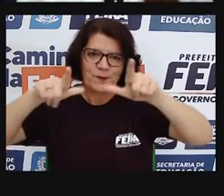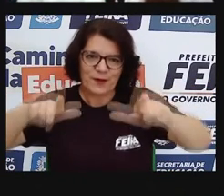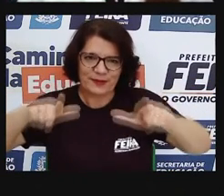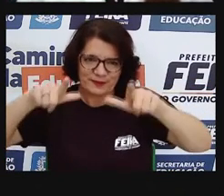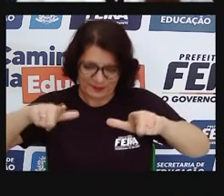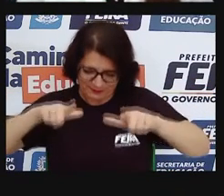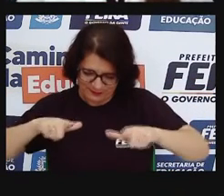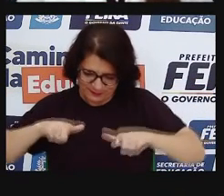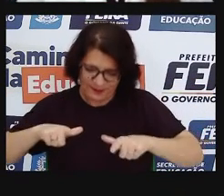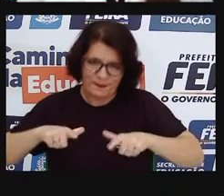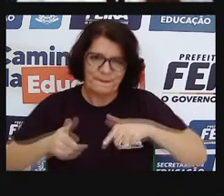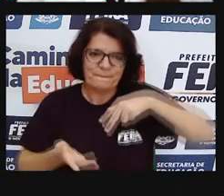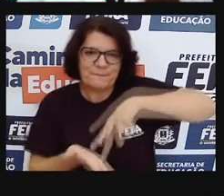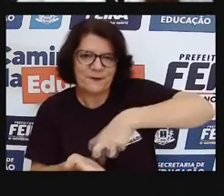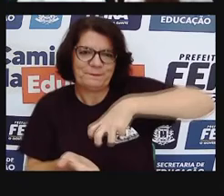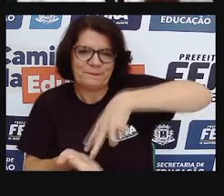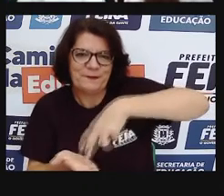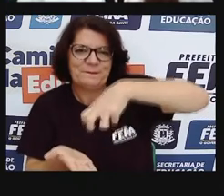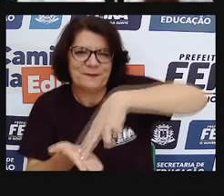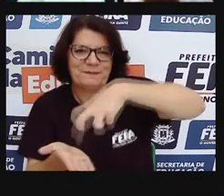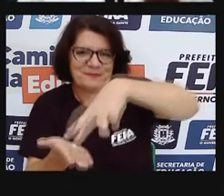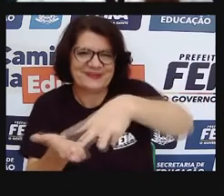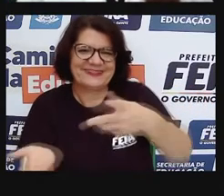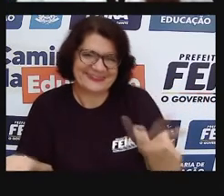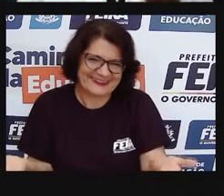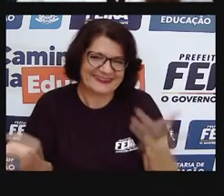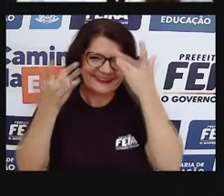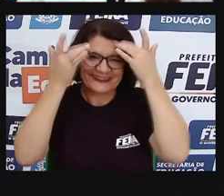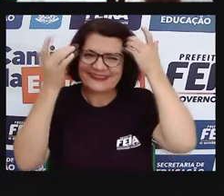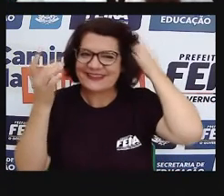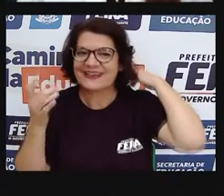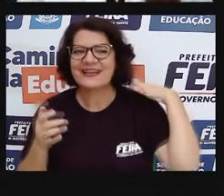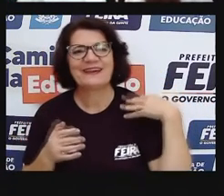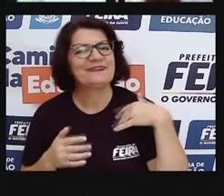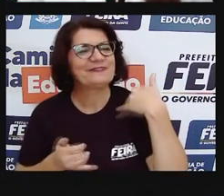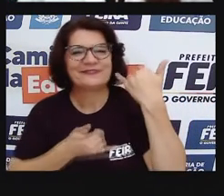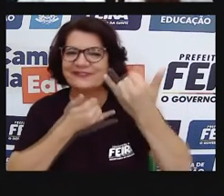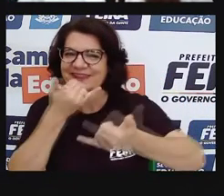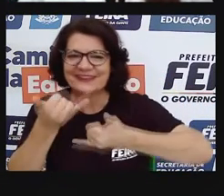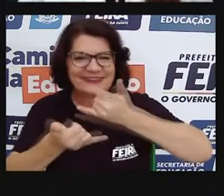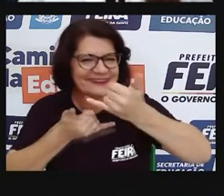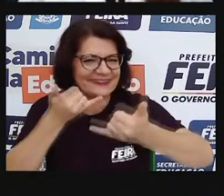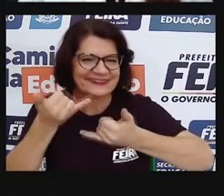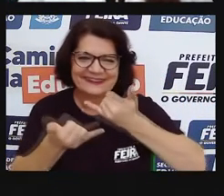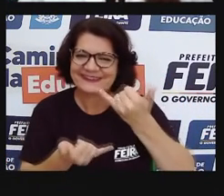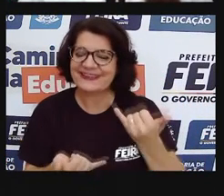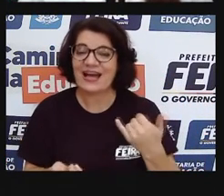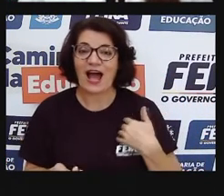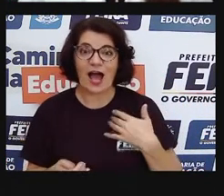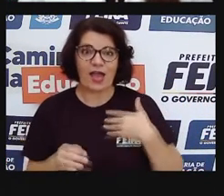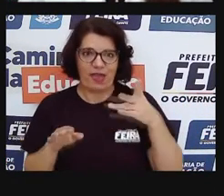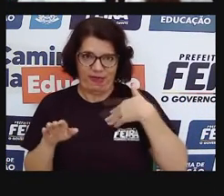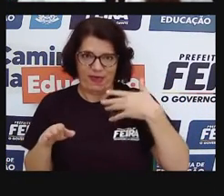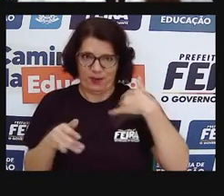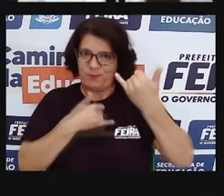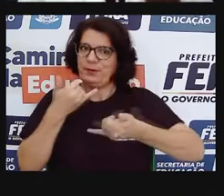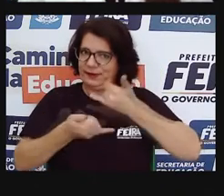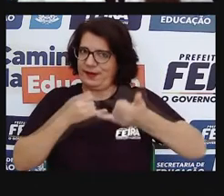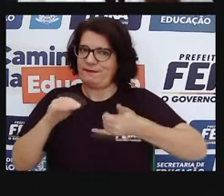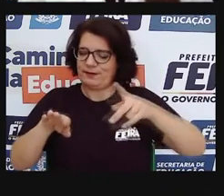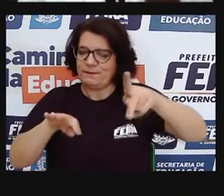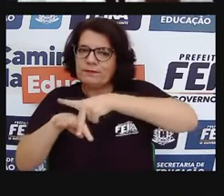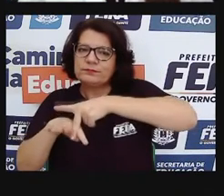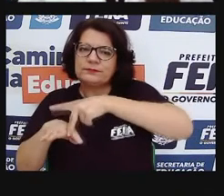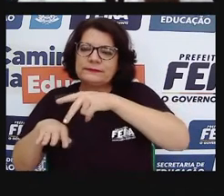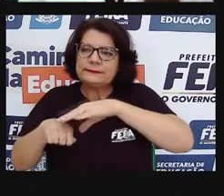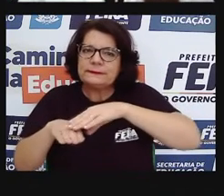pronto. Precisava de mais nada pra ser feliz. E aí quando eu voltava pra casa, eu já voltava descalça, porque toda vez que eu saía eu esquecia a minha